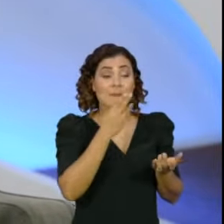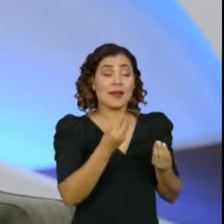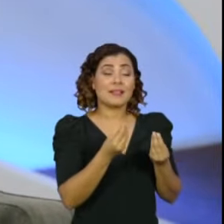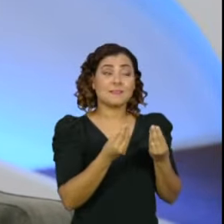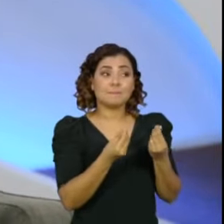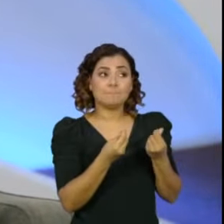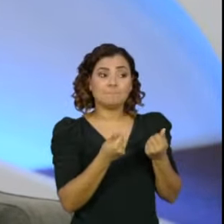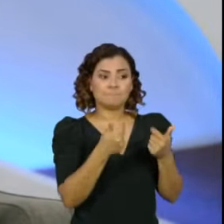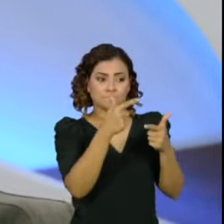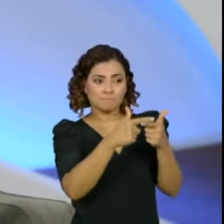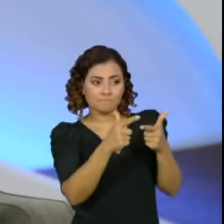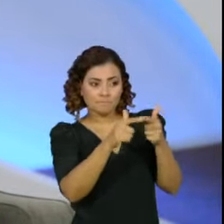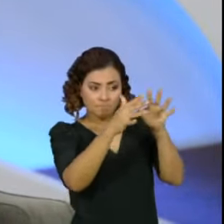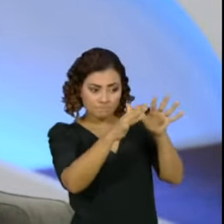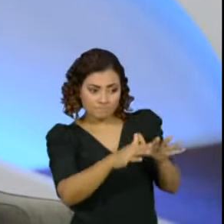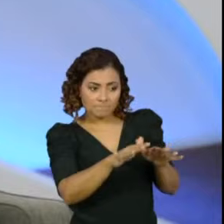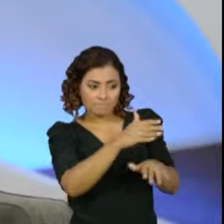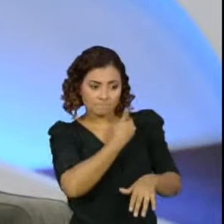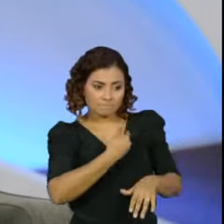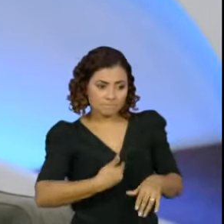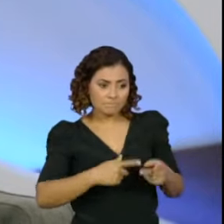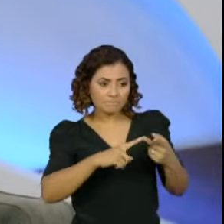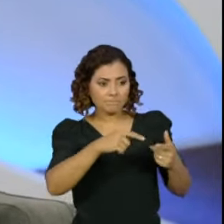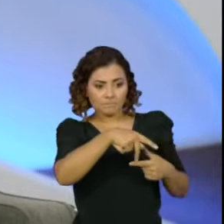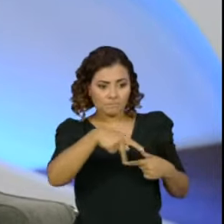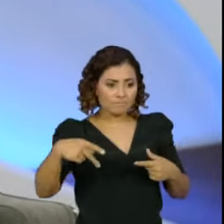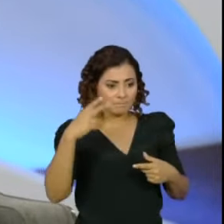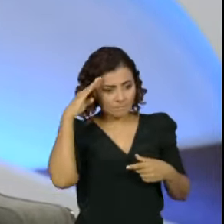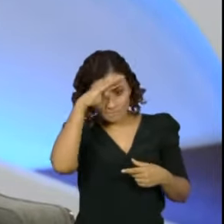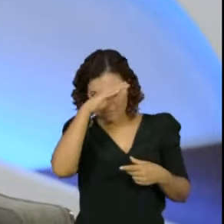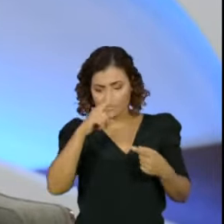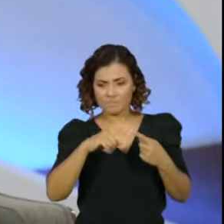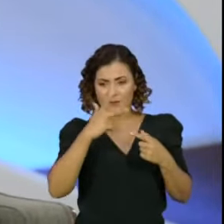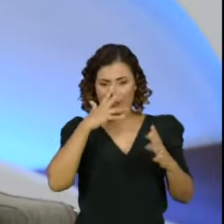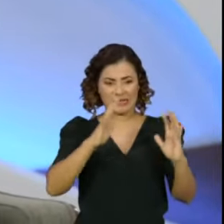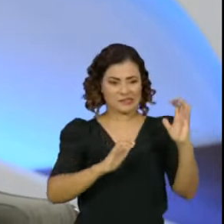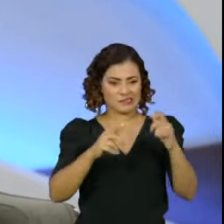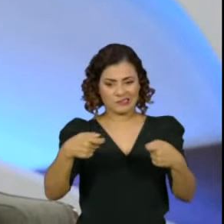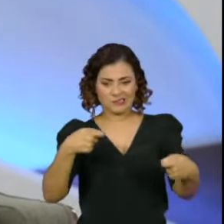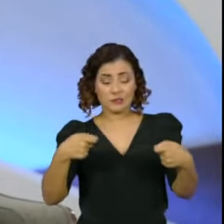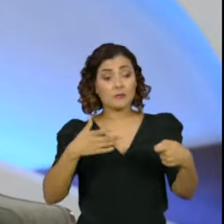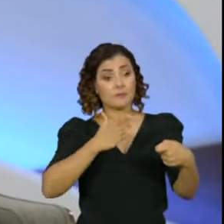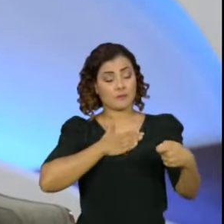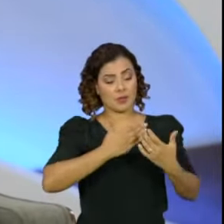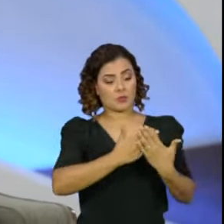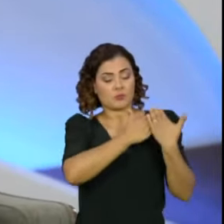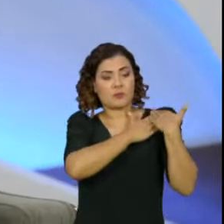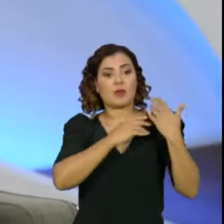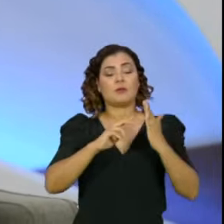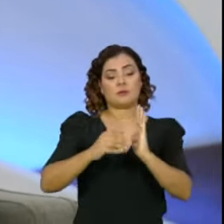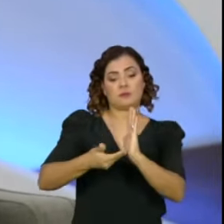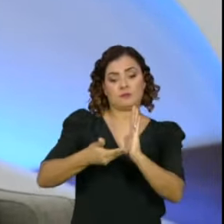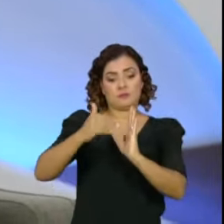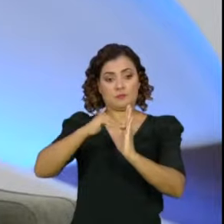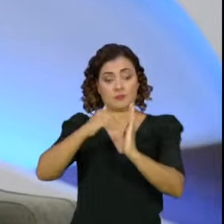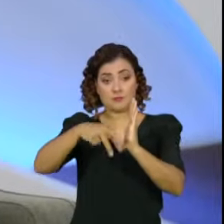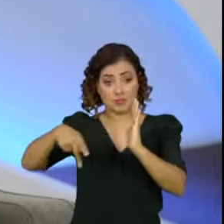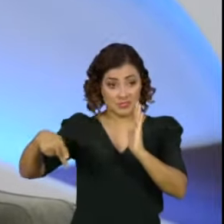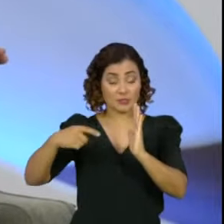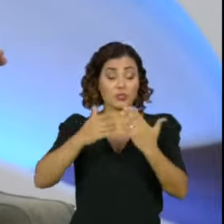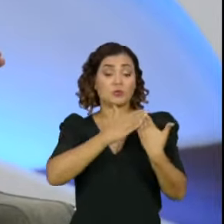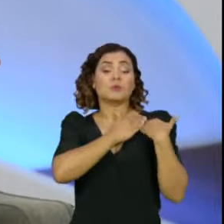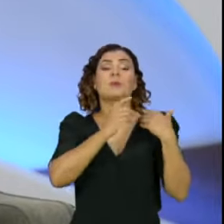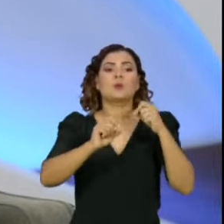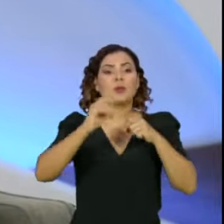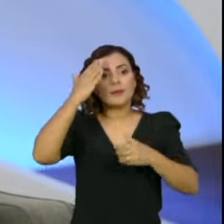aparente crise entre governadores, prefeitos e o da República. E o meu papel como presidente do Senado, o papel do deputado Arthur Lira como presidente da Câmara é